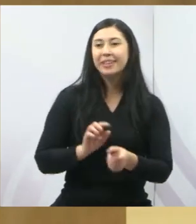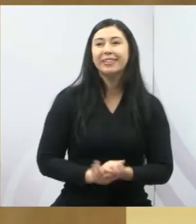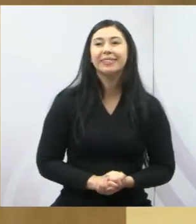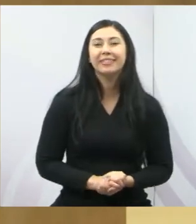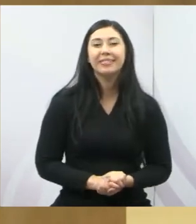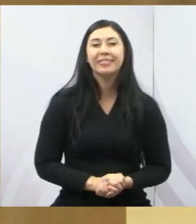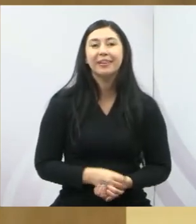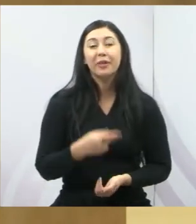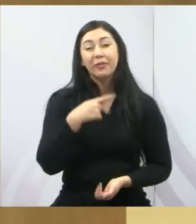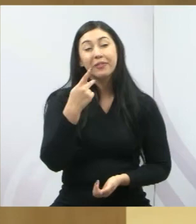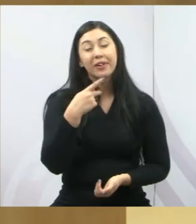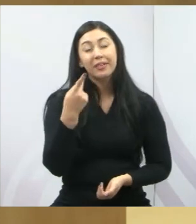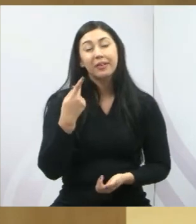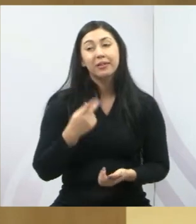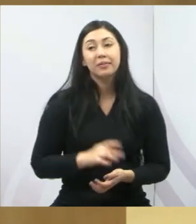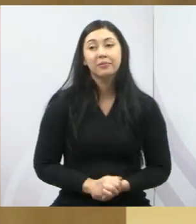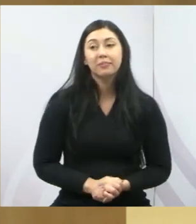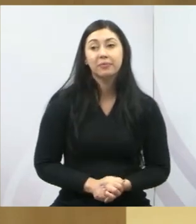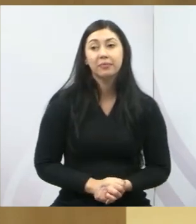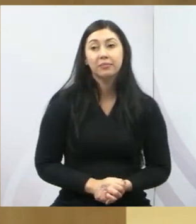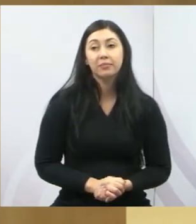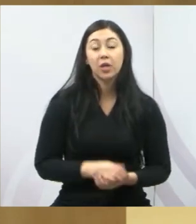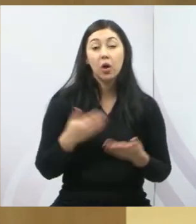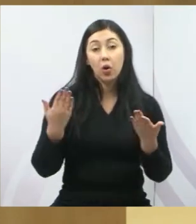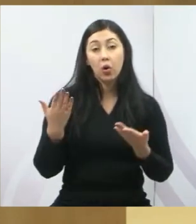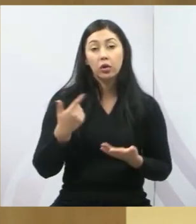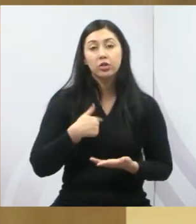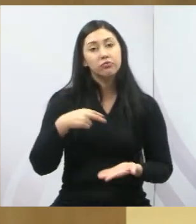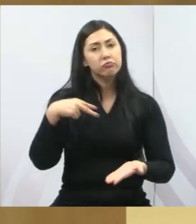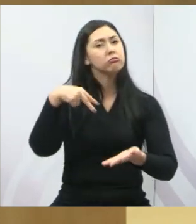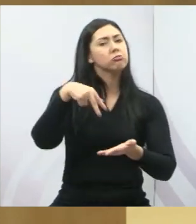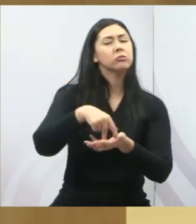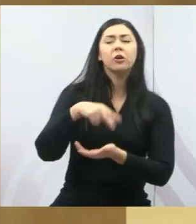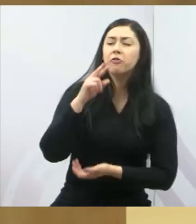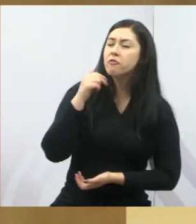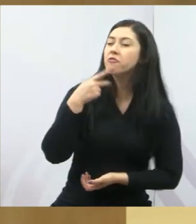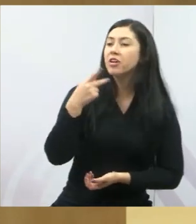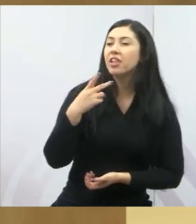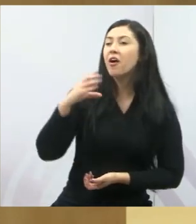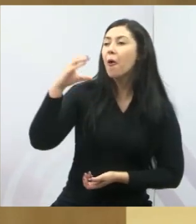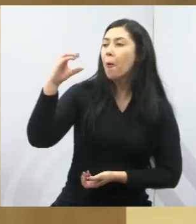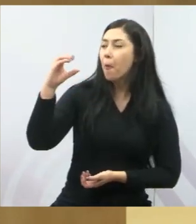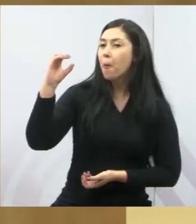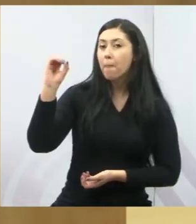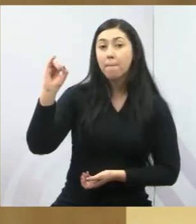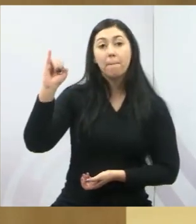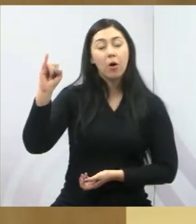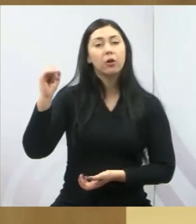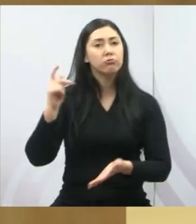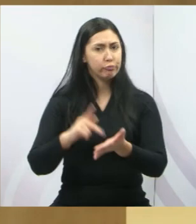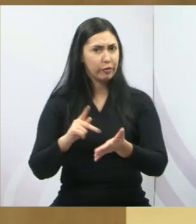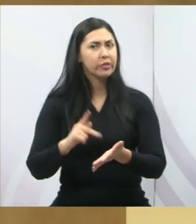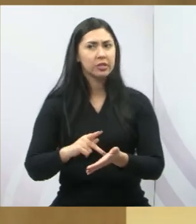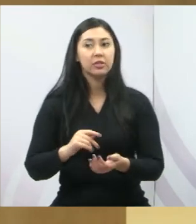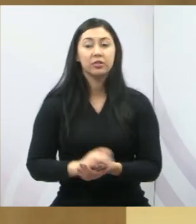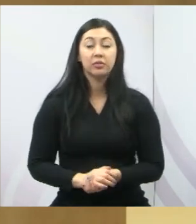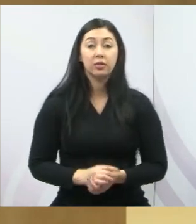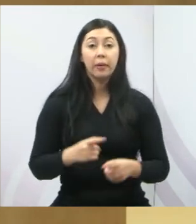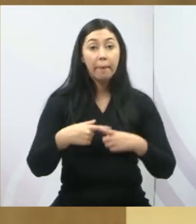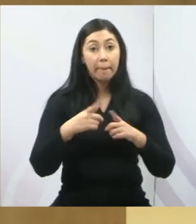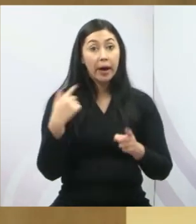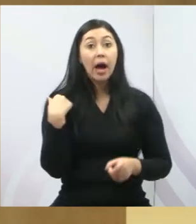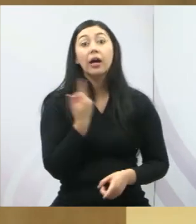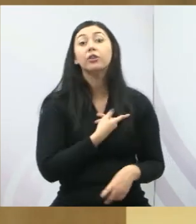E dizer, finalmente, que hoje eu vim aqui reconhecer a instalação do COE, mas é isso, a gente investir